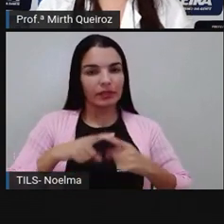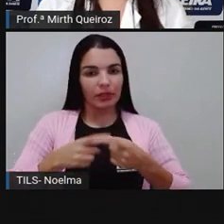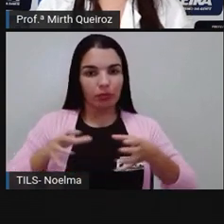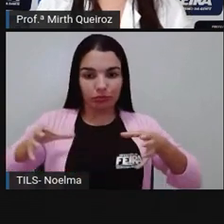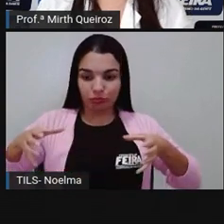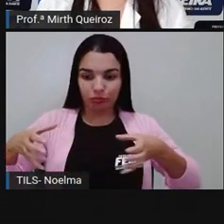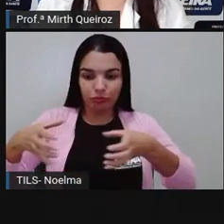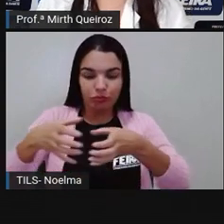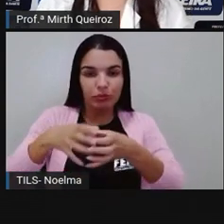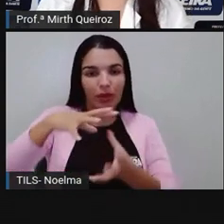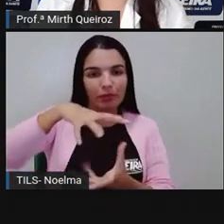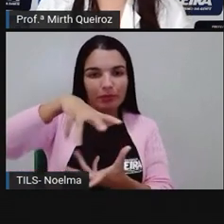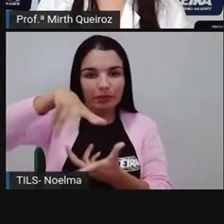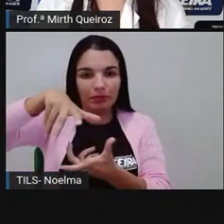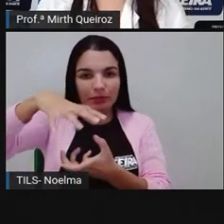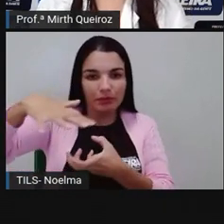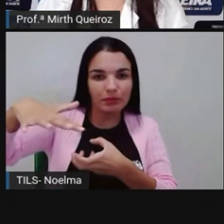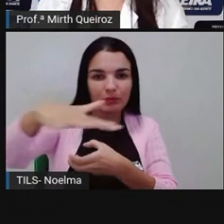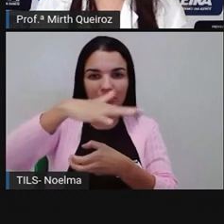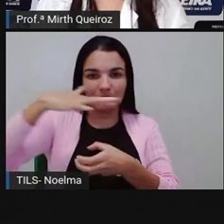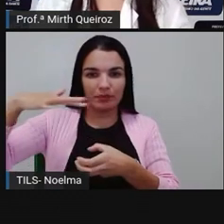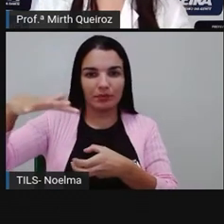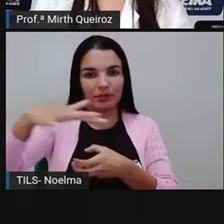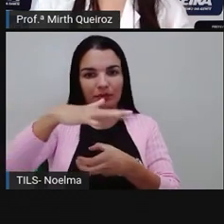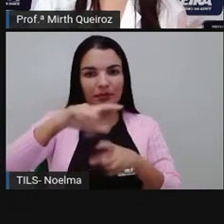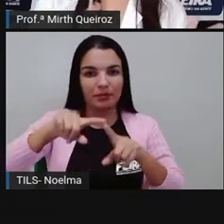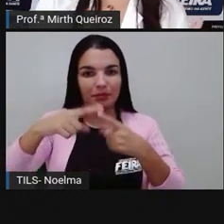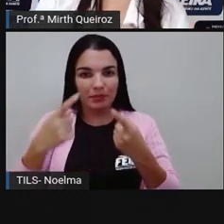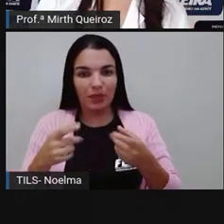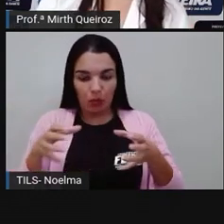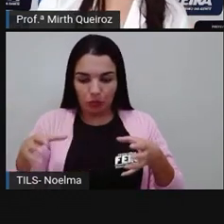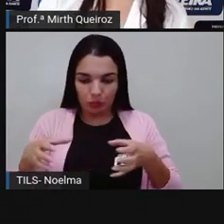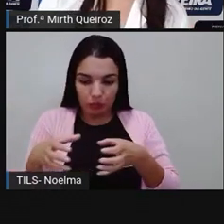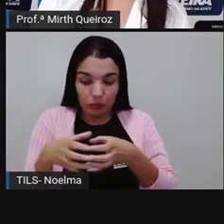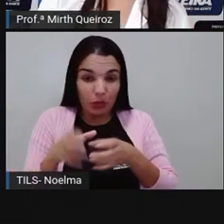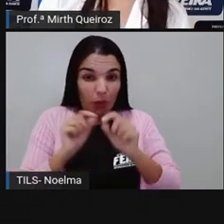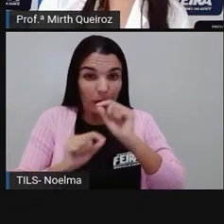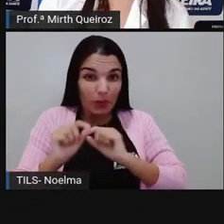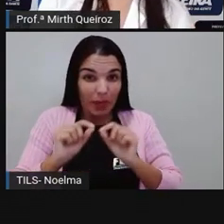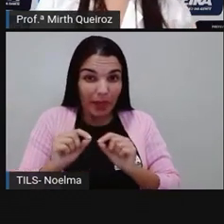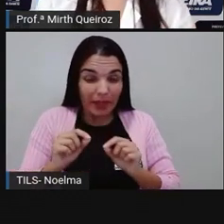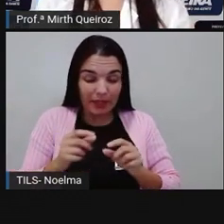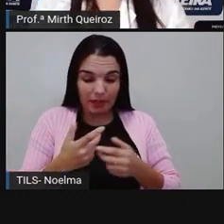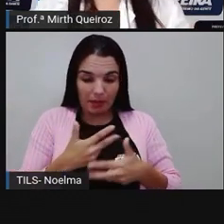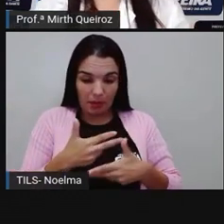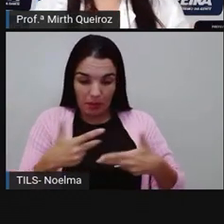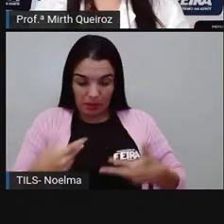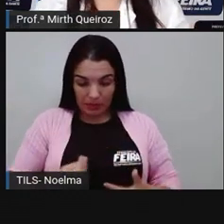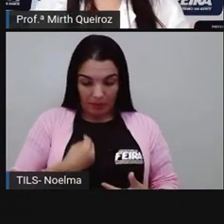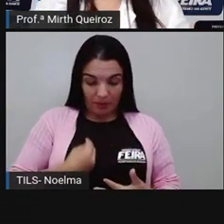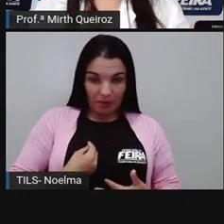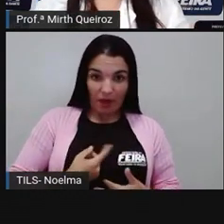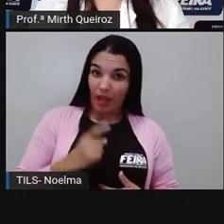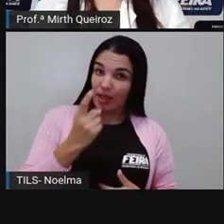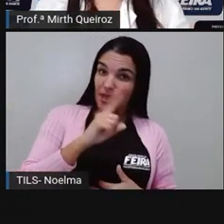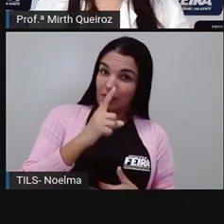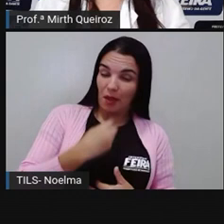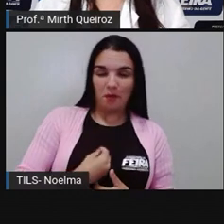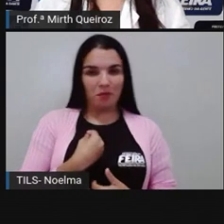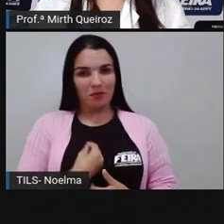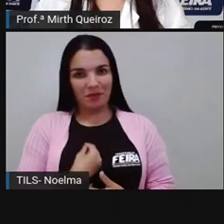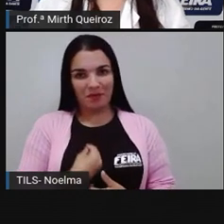ecossistema. Então, o ecossistema será o quê? O conjunto de seres bióticos e abióticos, certo?